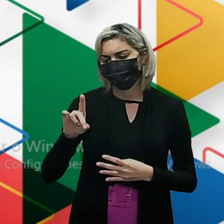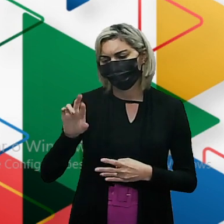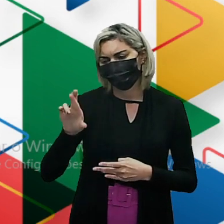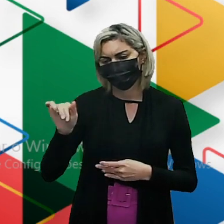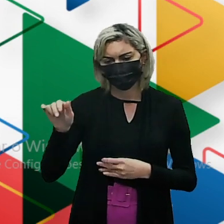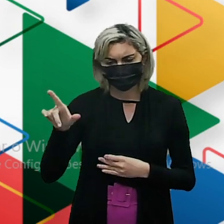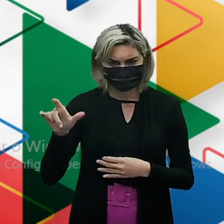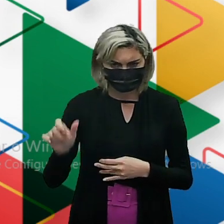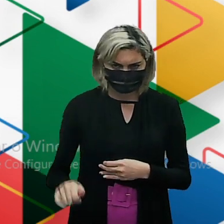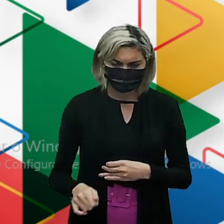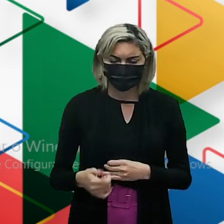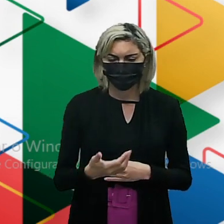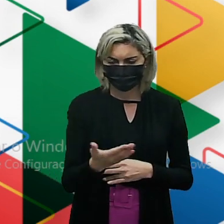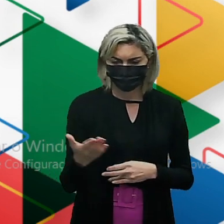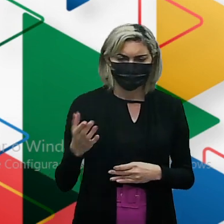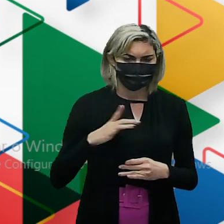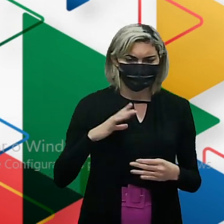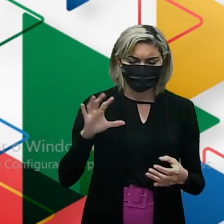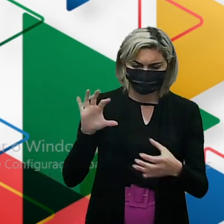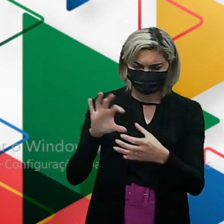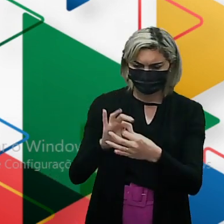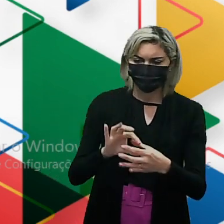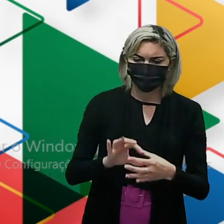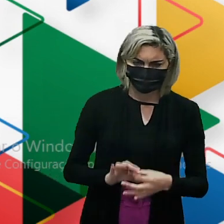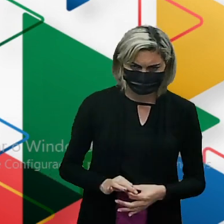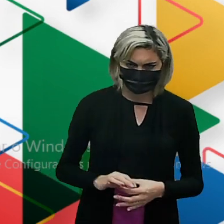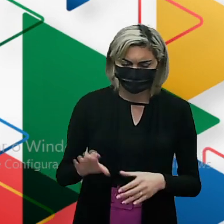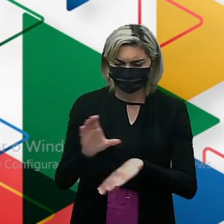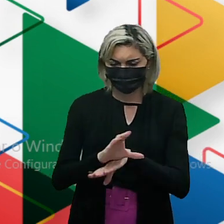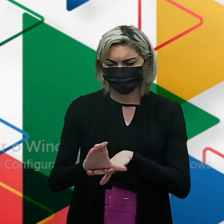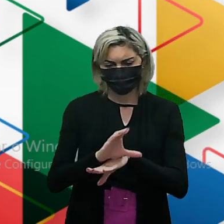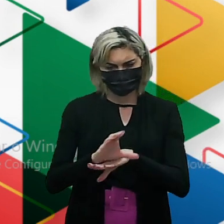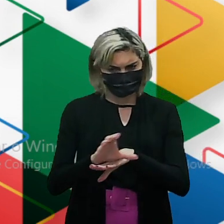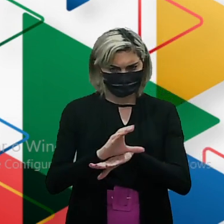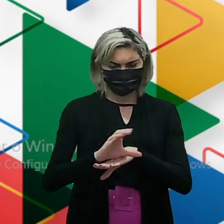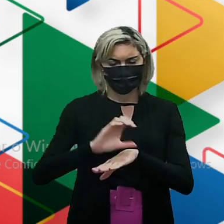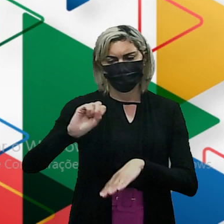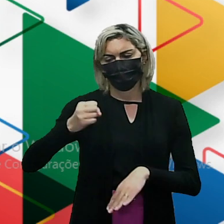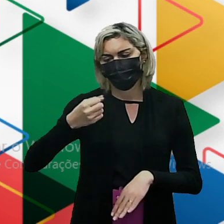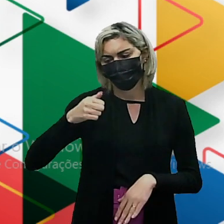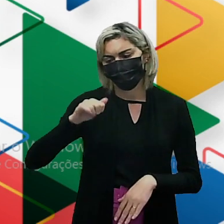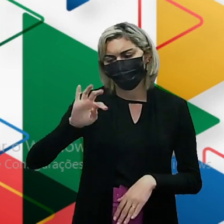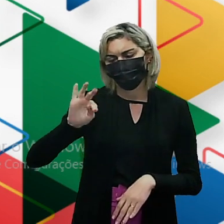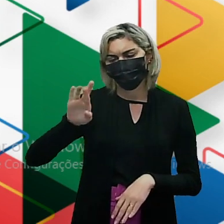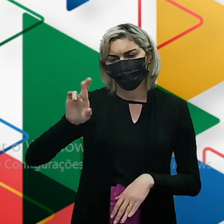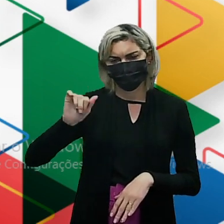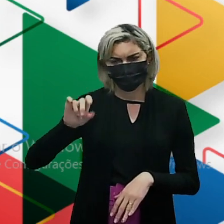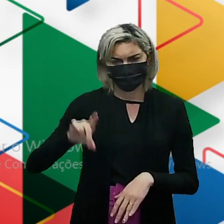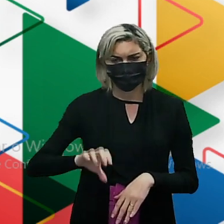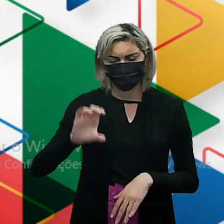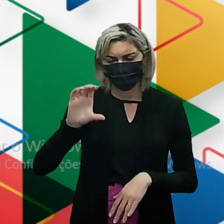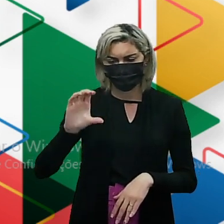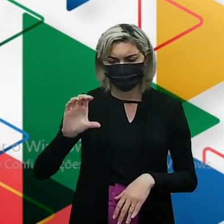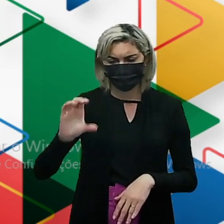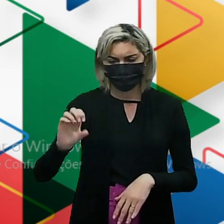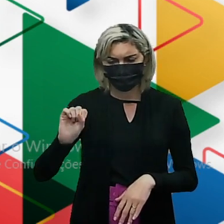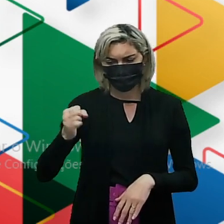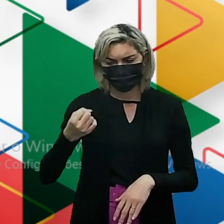Esse OH Hidroxila Estiver ligado A um carbono saturado Ou SP3